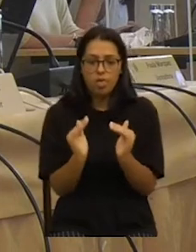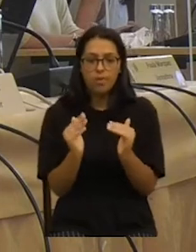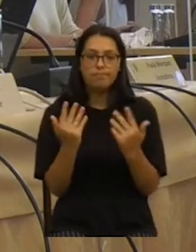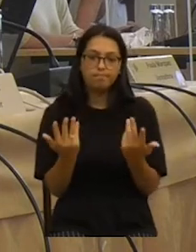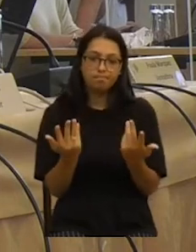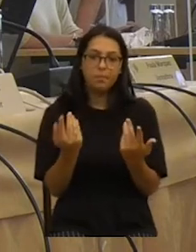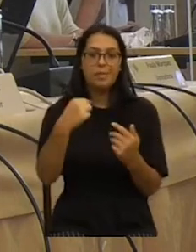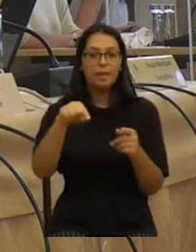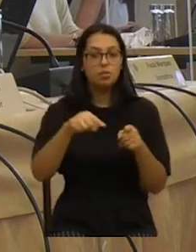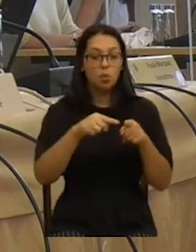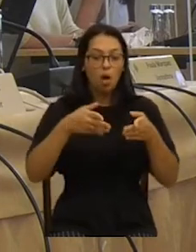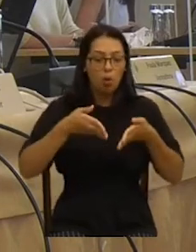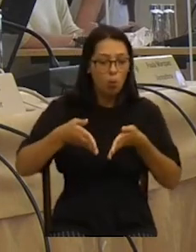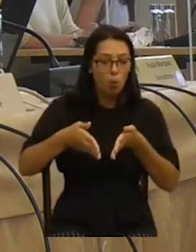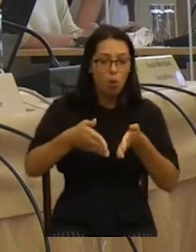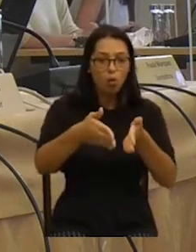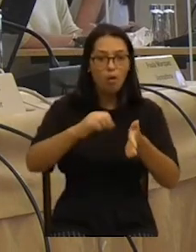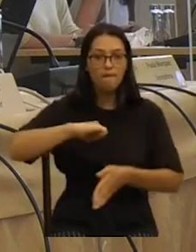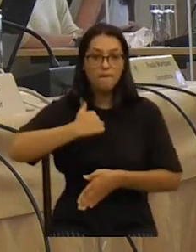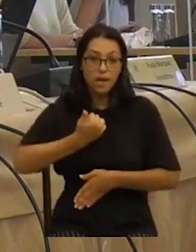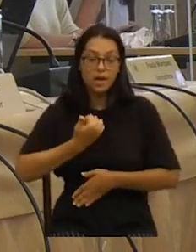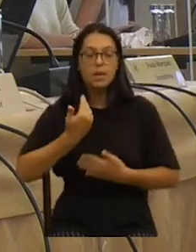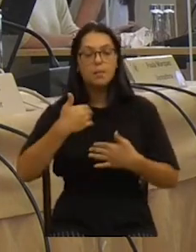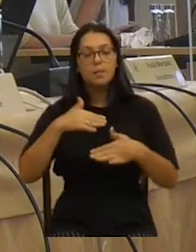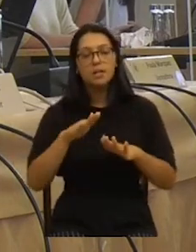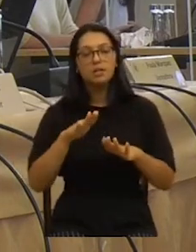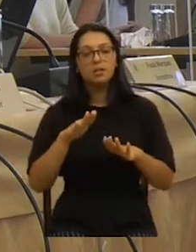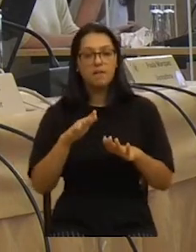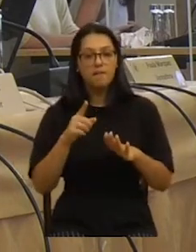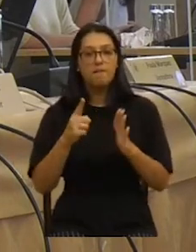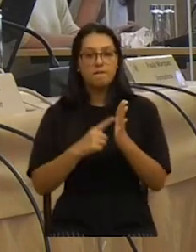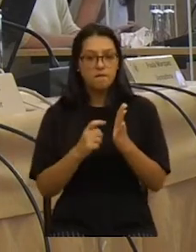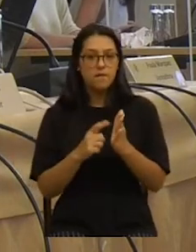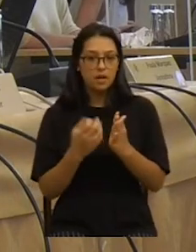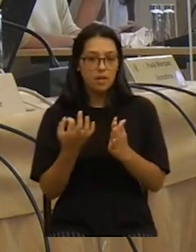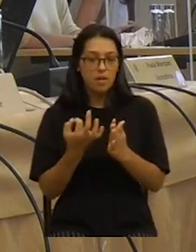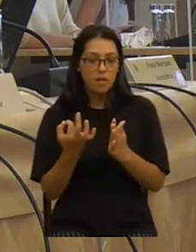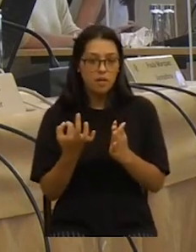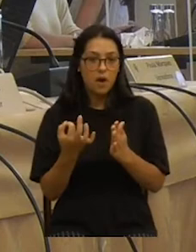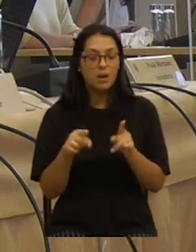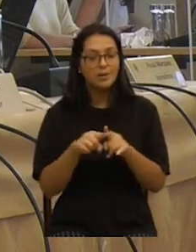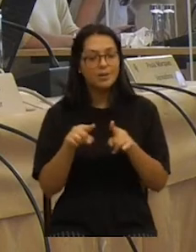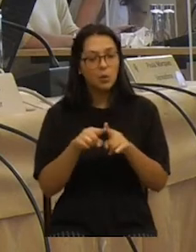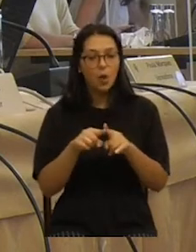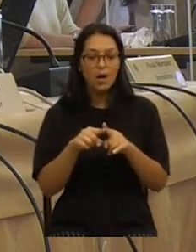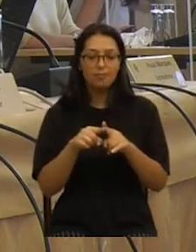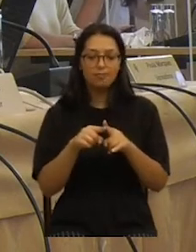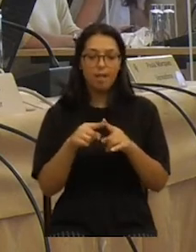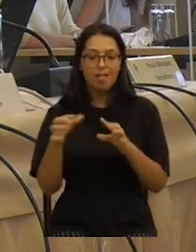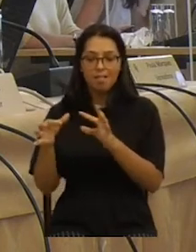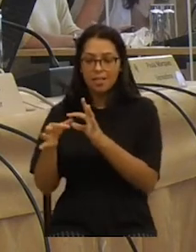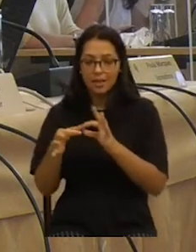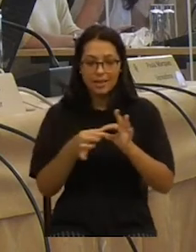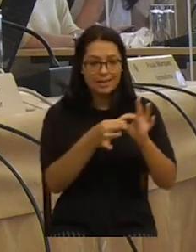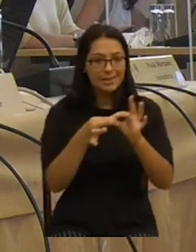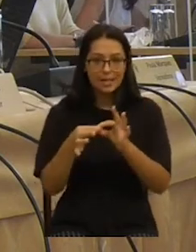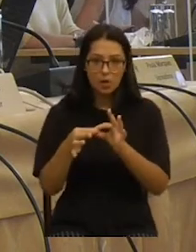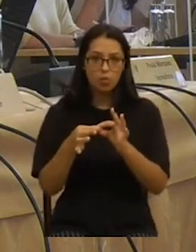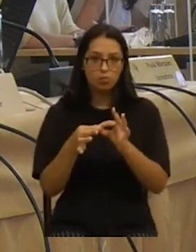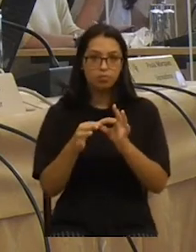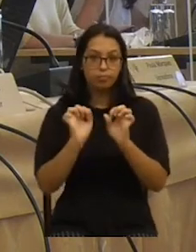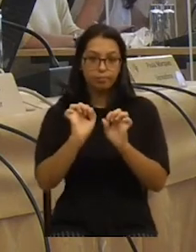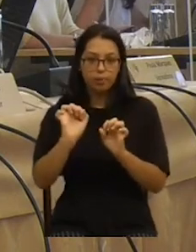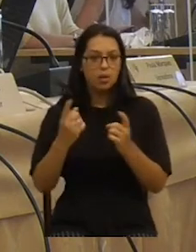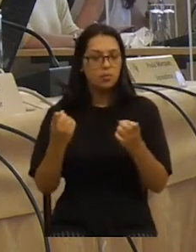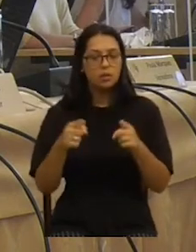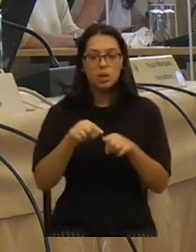Temos corredor verde, mas faltam os fios de ligação entre estas várias coisas. Podem